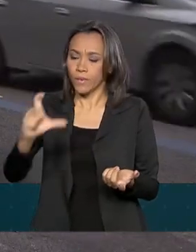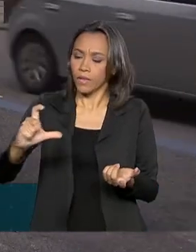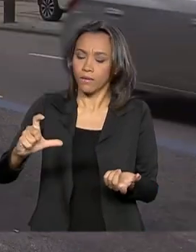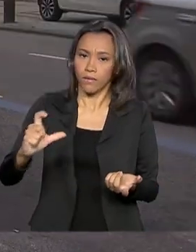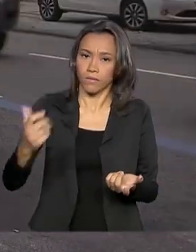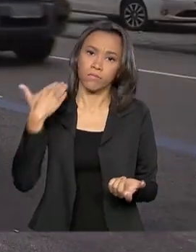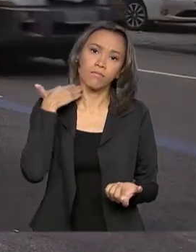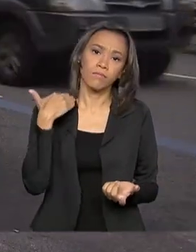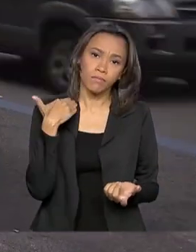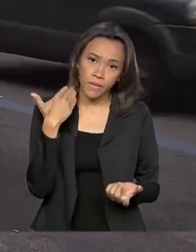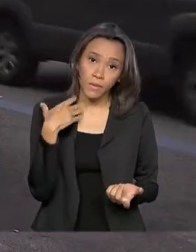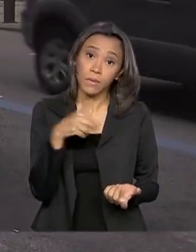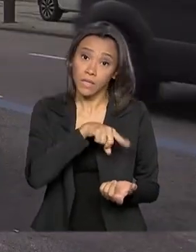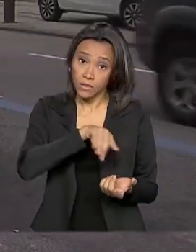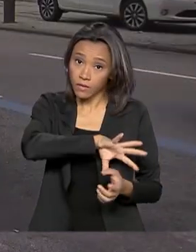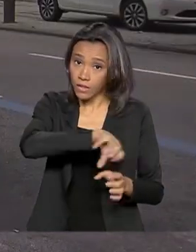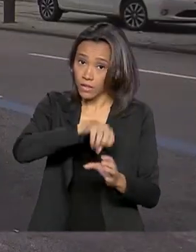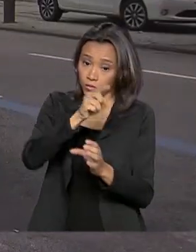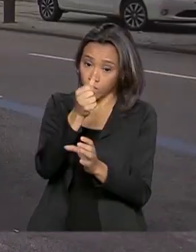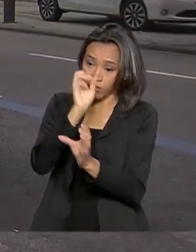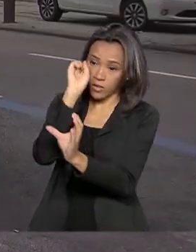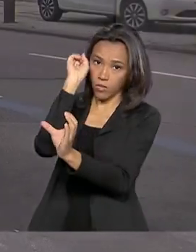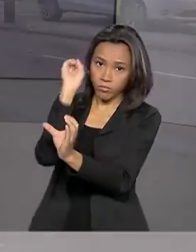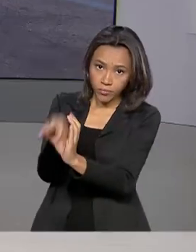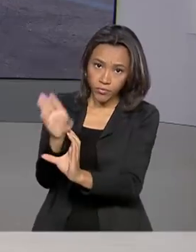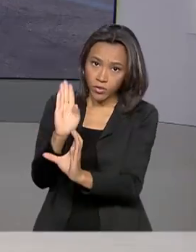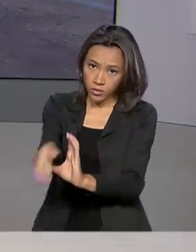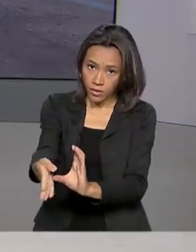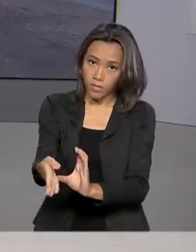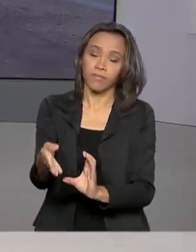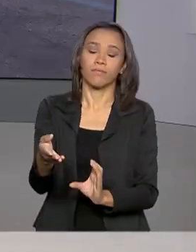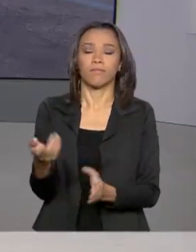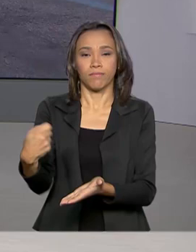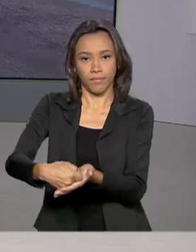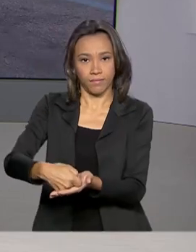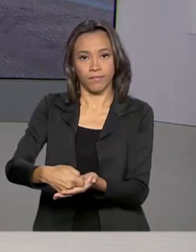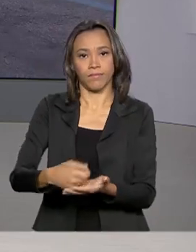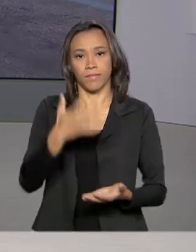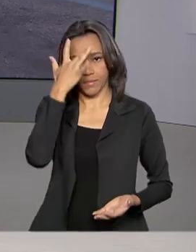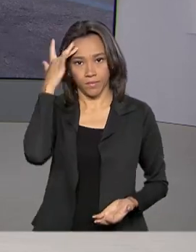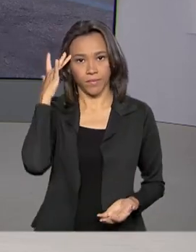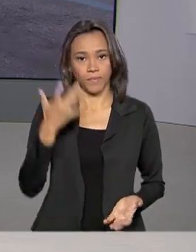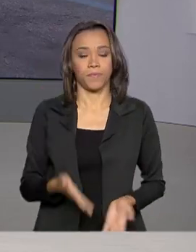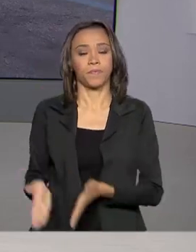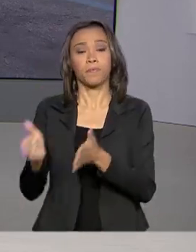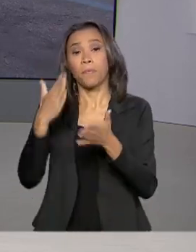poupança do proprietário do veículo. Voltamos contigo, Renata. Obrigada, Alessandra, pelas suas informações.